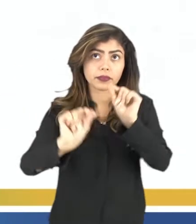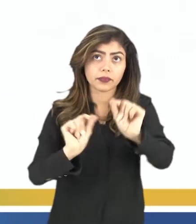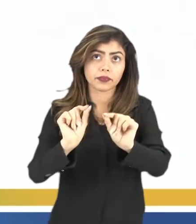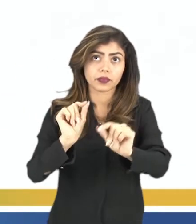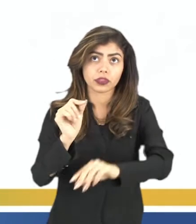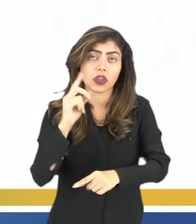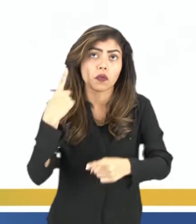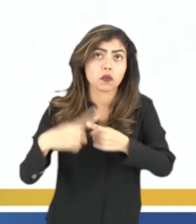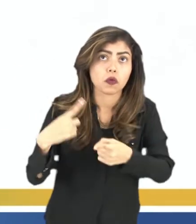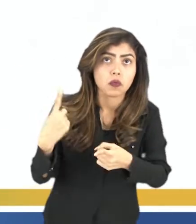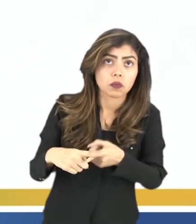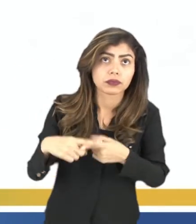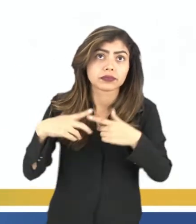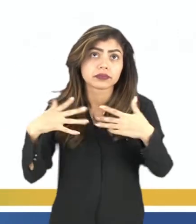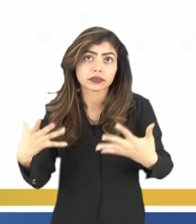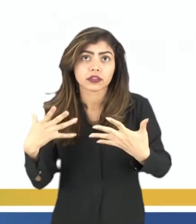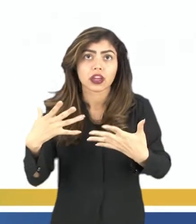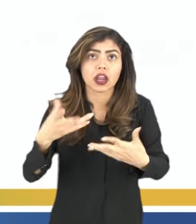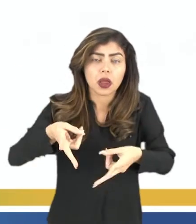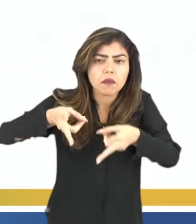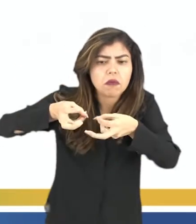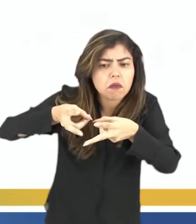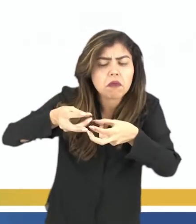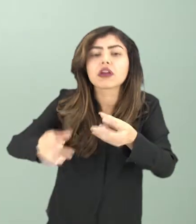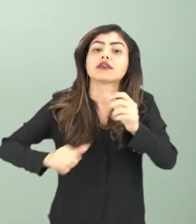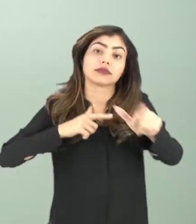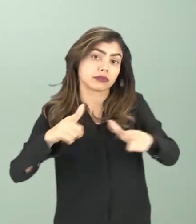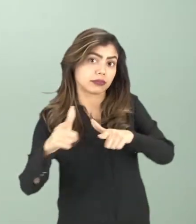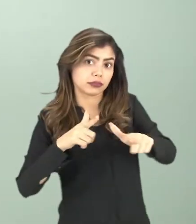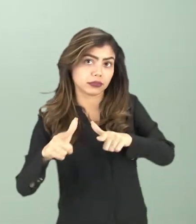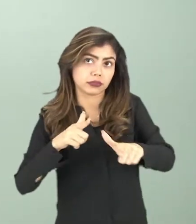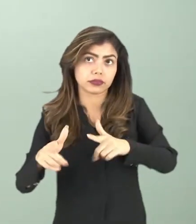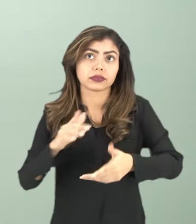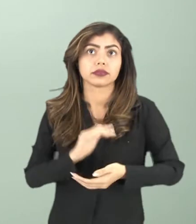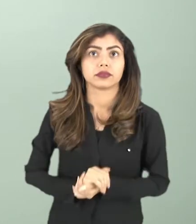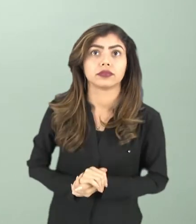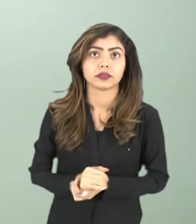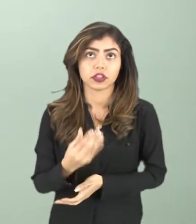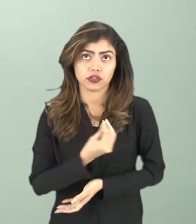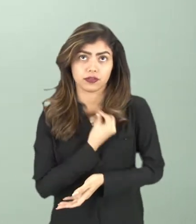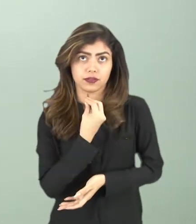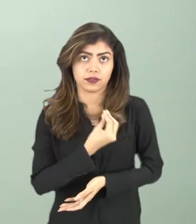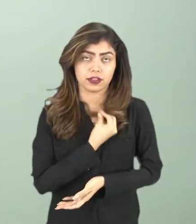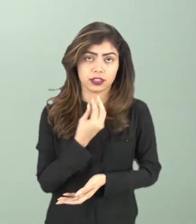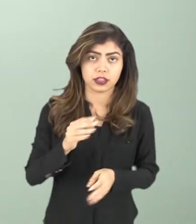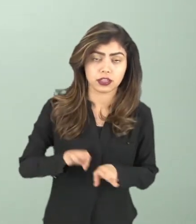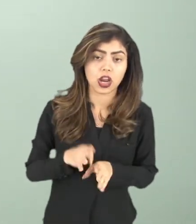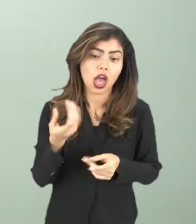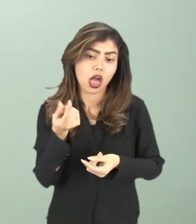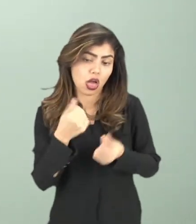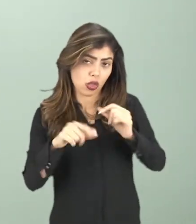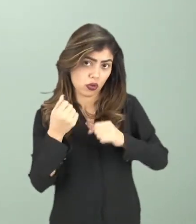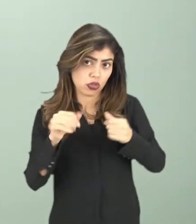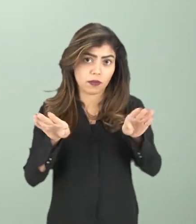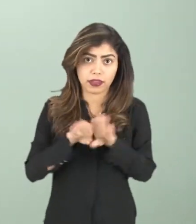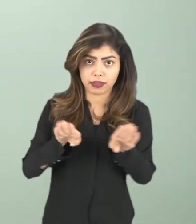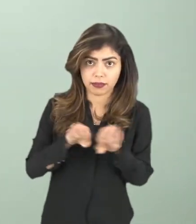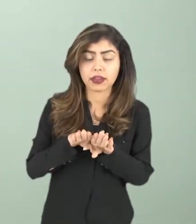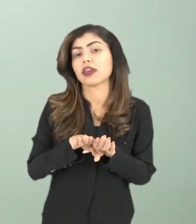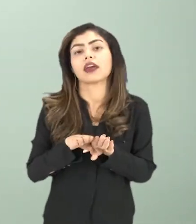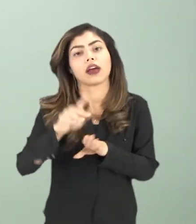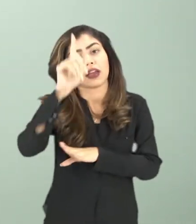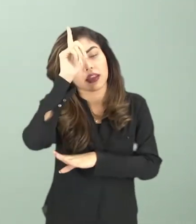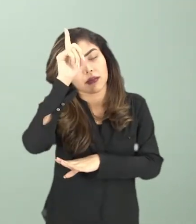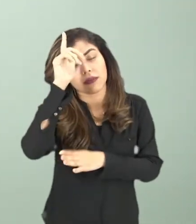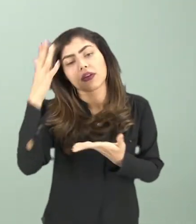por conta aí de perspectivas de trabalho, Perspectivas de vida, de condição econômica. Alemanha, na